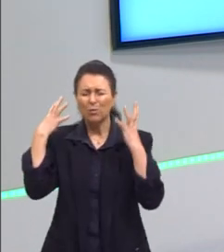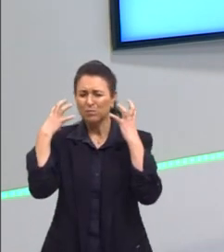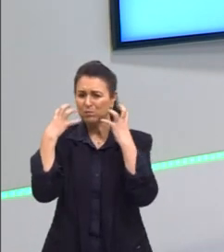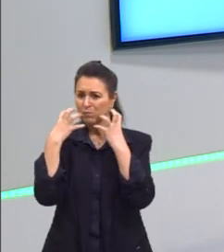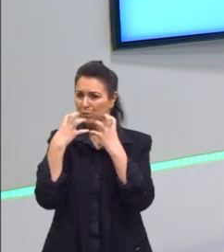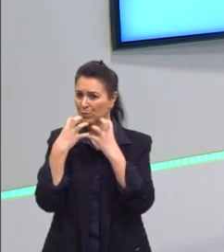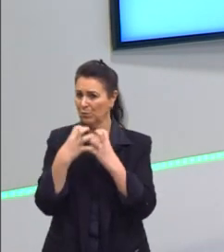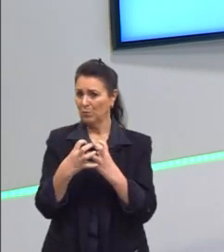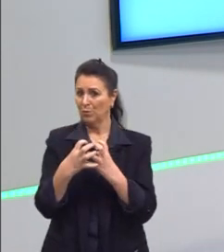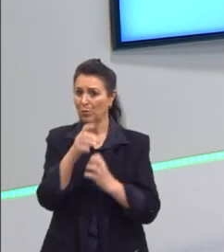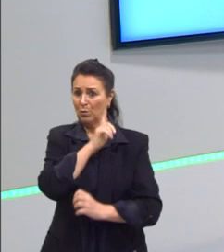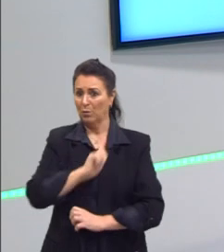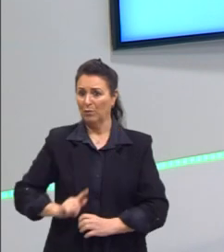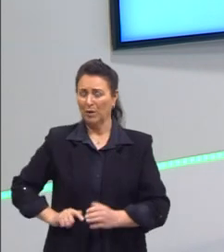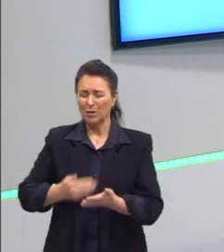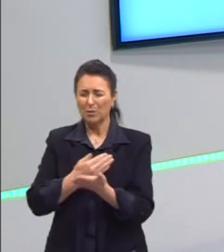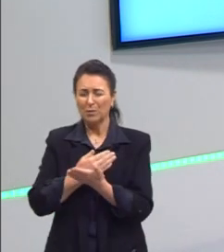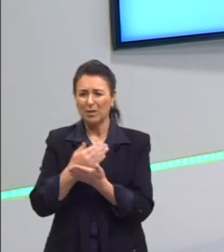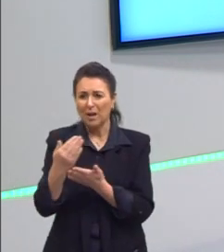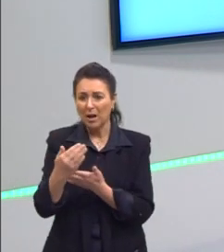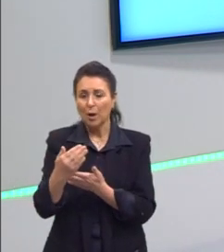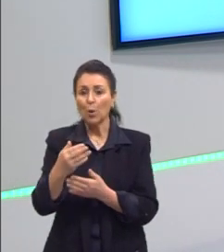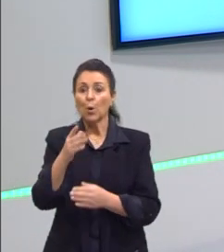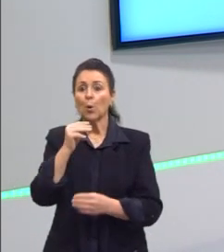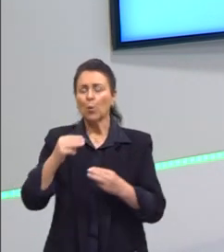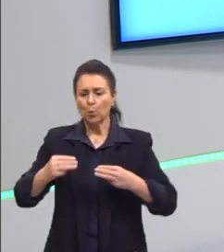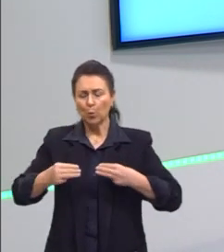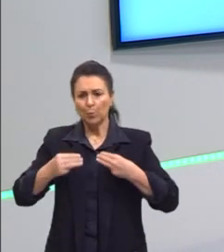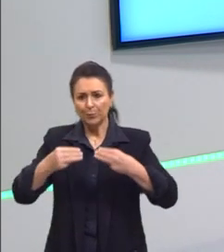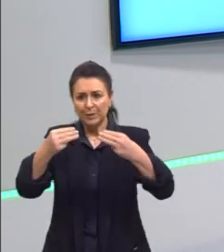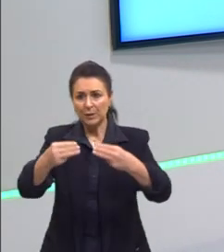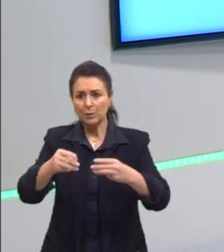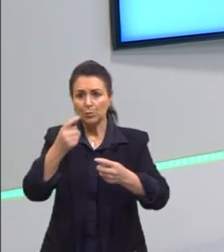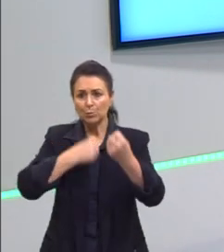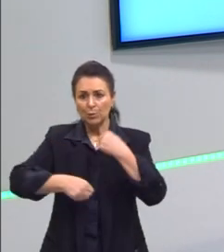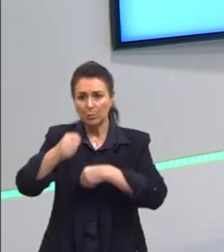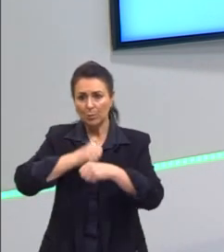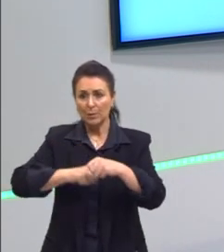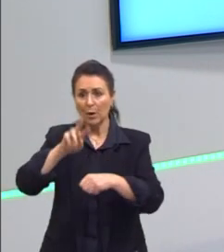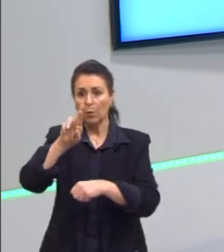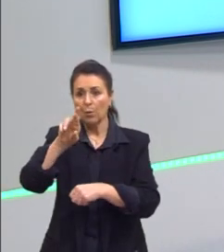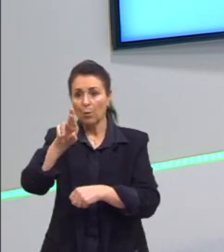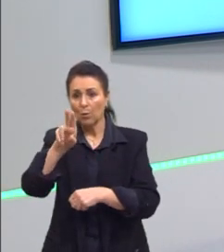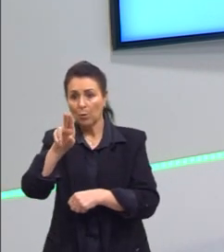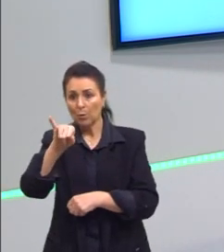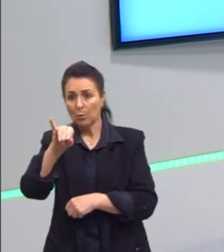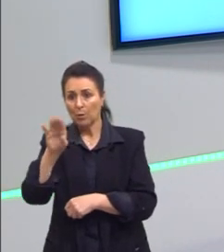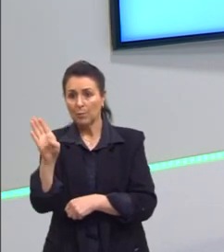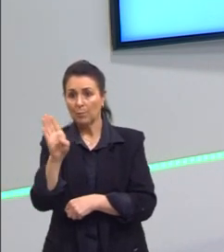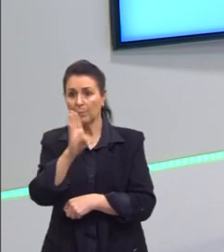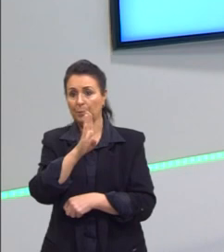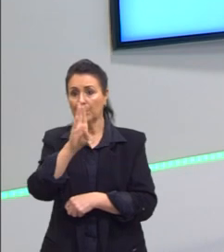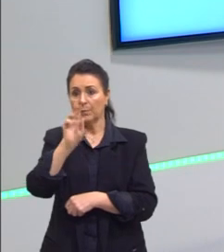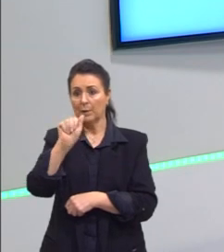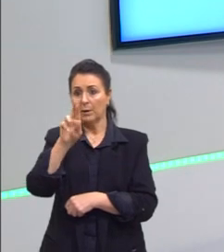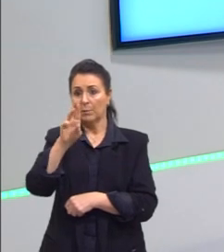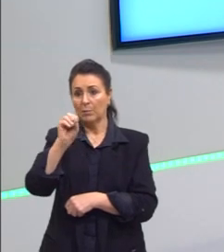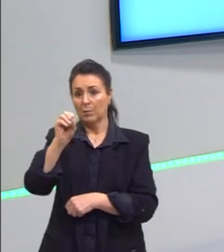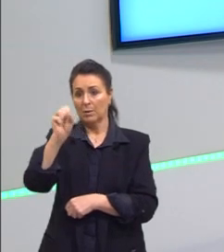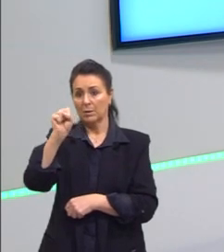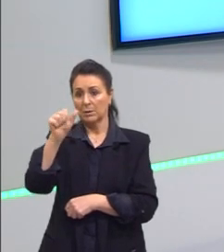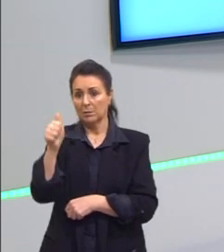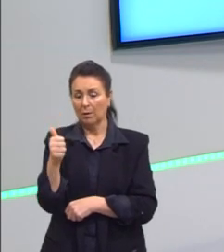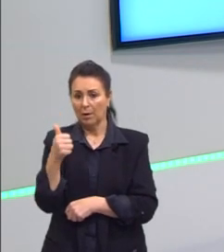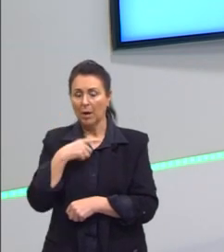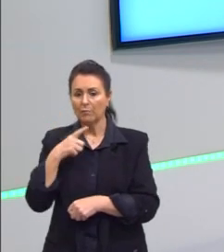1890, o ministro dele, Rui Barbosa, fez a política do encilhamento. O que foi essa política do encilhamento? Volta e meia as